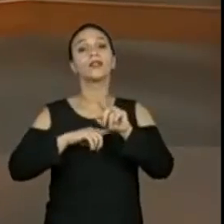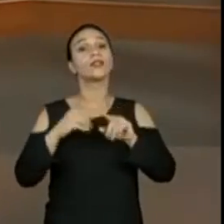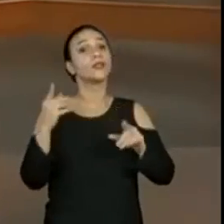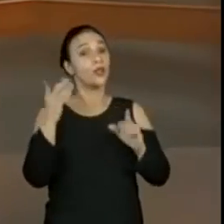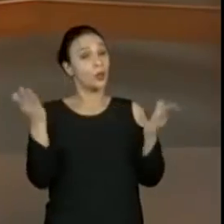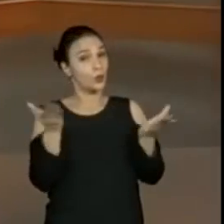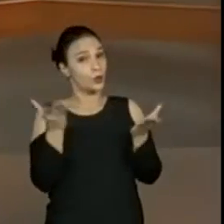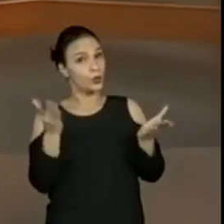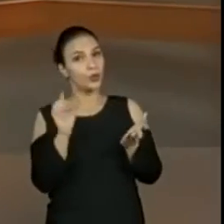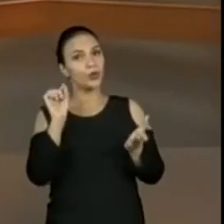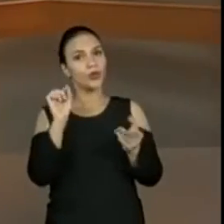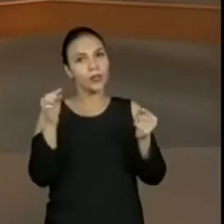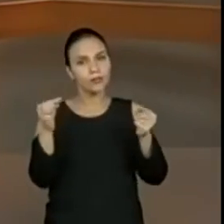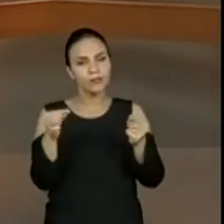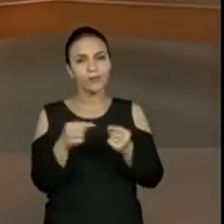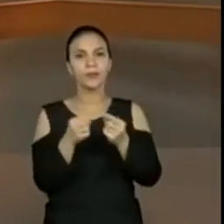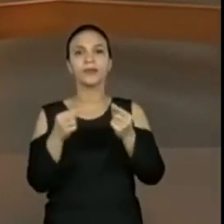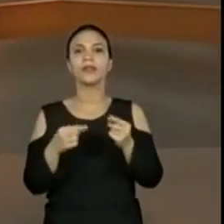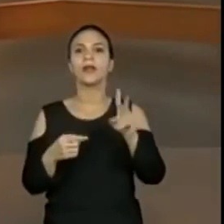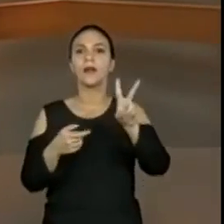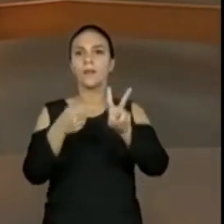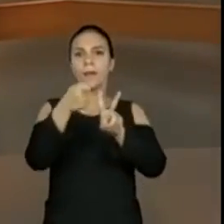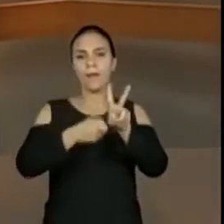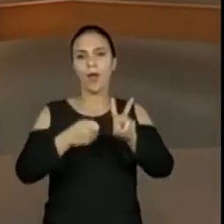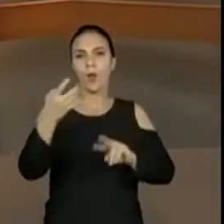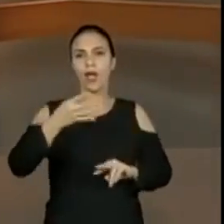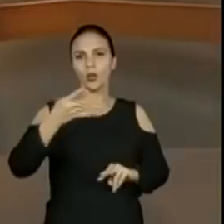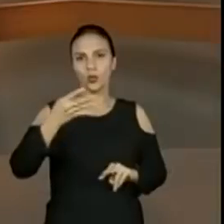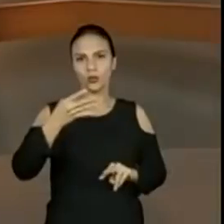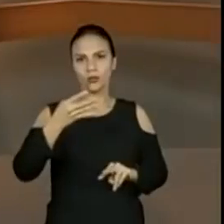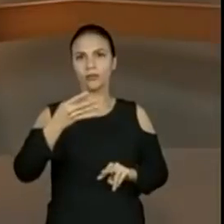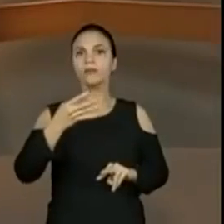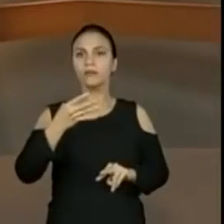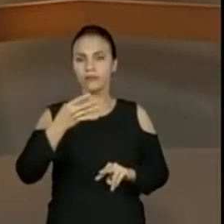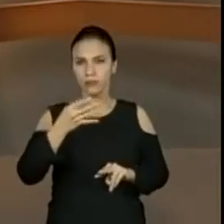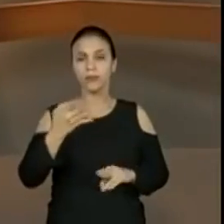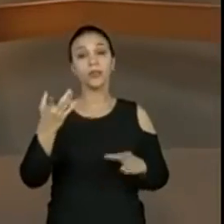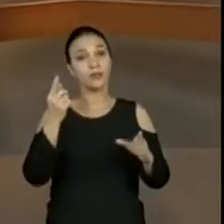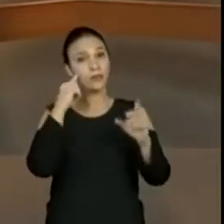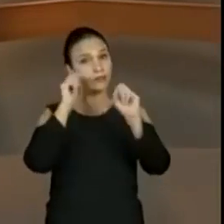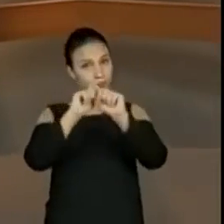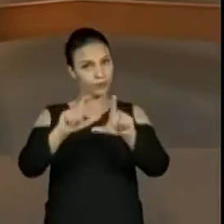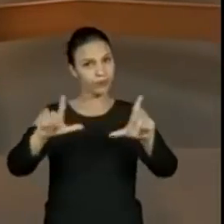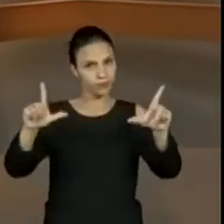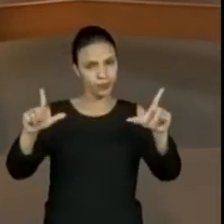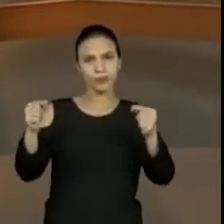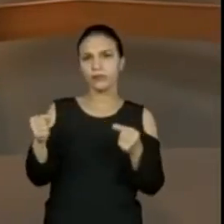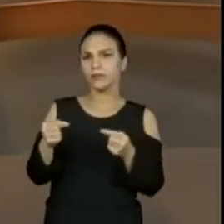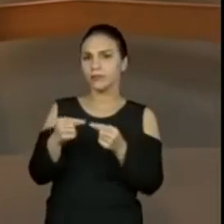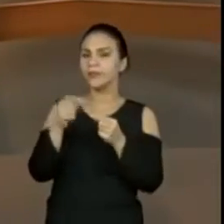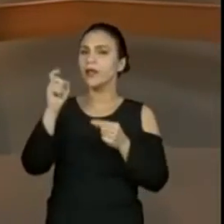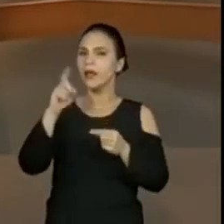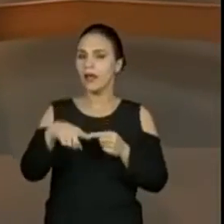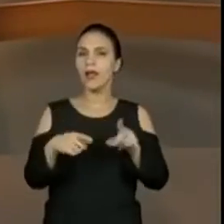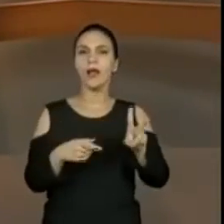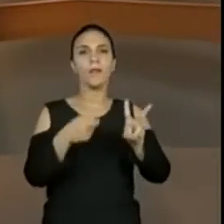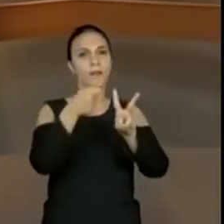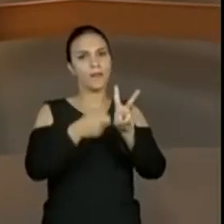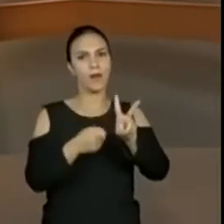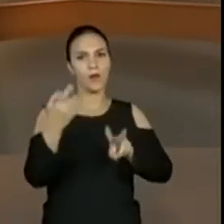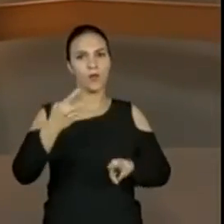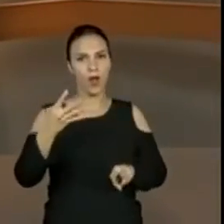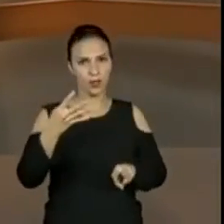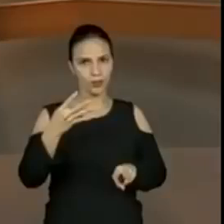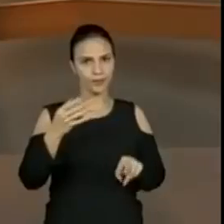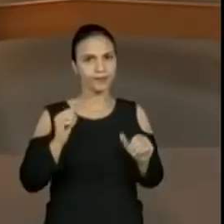começa as habilidades do quarto bimestre, ok? Então a habilidade que vocês vão ver na telinha hoje é a habilidade que contempla o quarto bimestre,